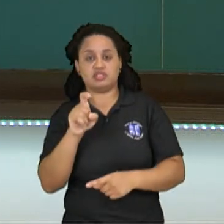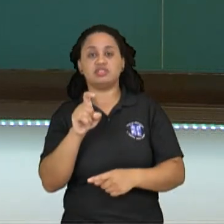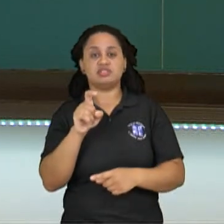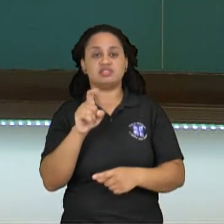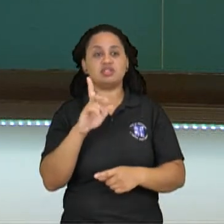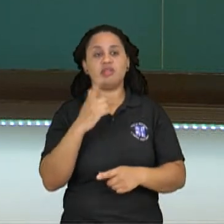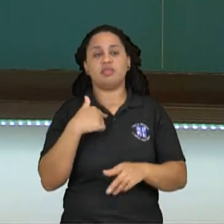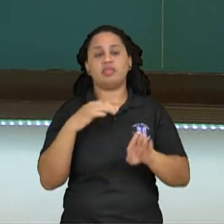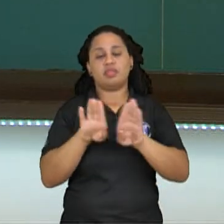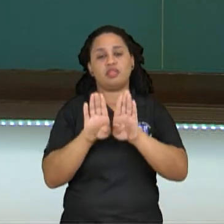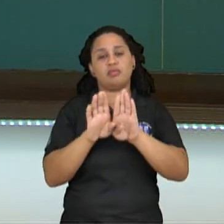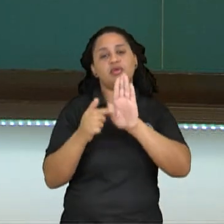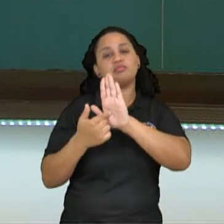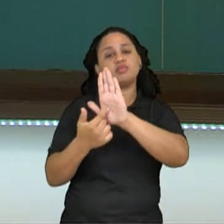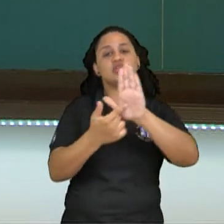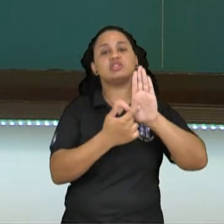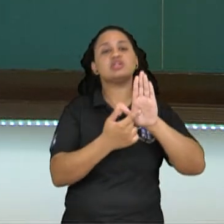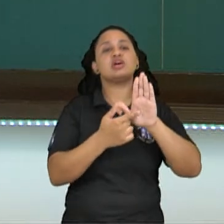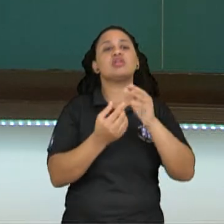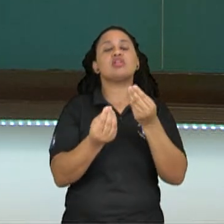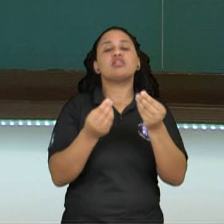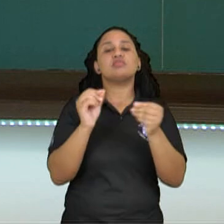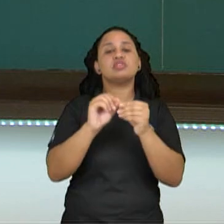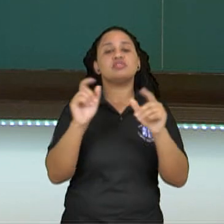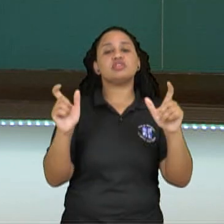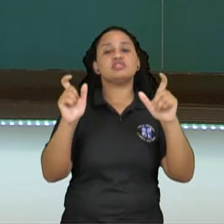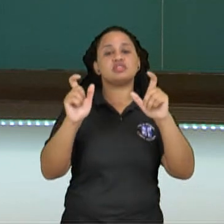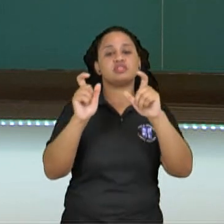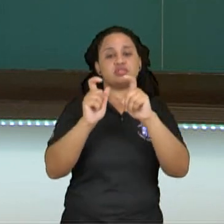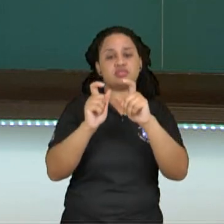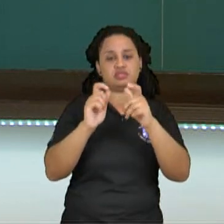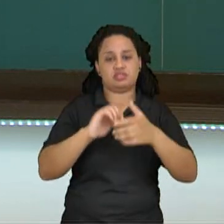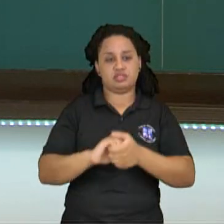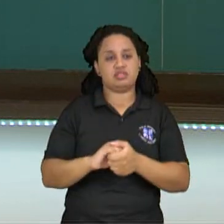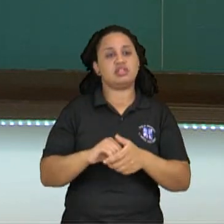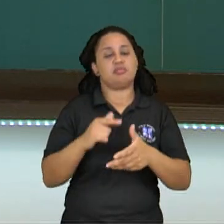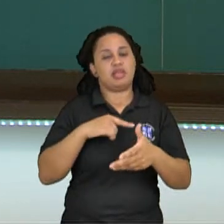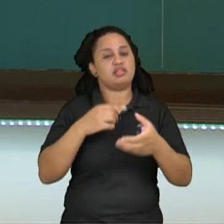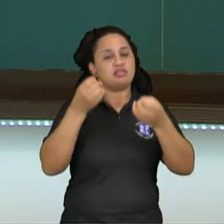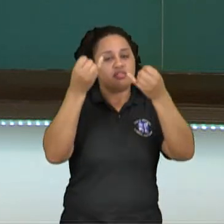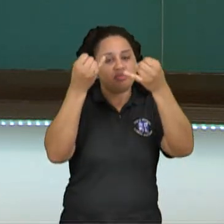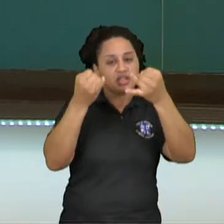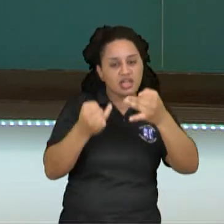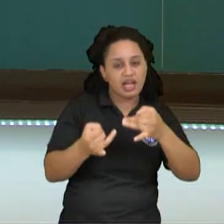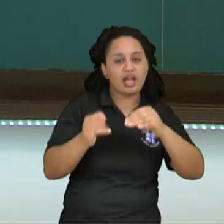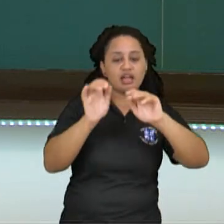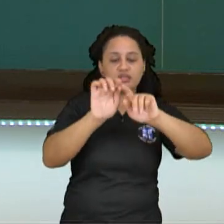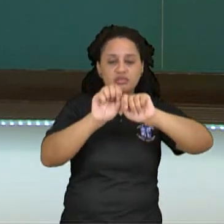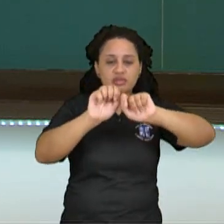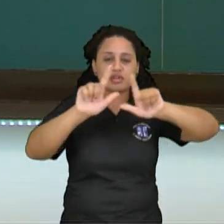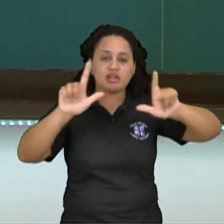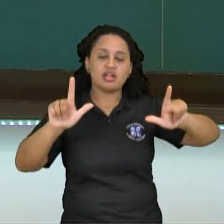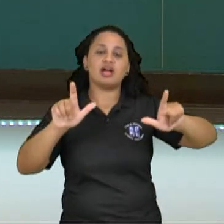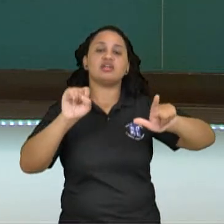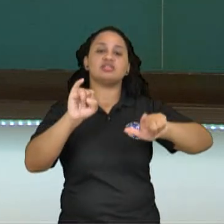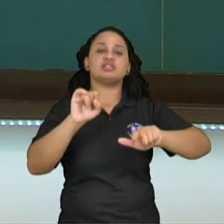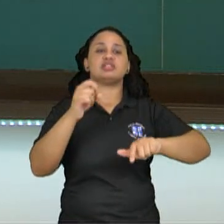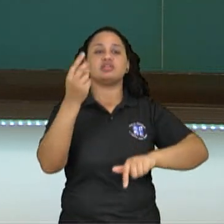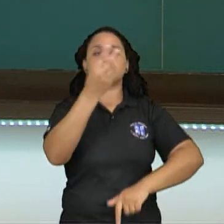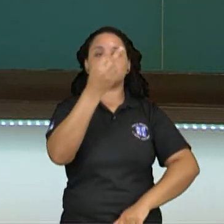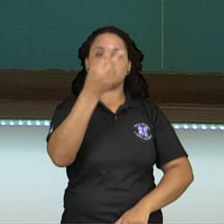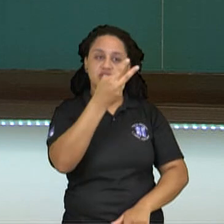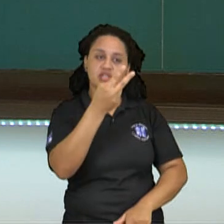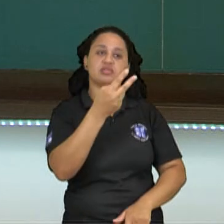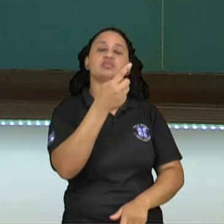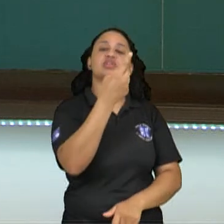indicado para vocês aqui a redução ao primeiro quadrante, gente. Então, está bem legal aqui. Se o ângulo estiver no segundo quadrante, você vai